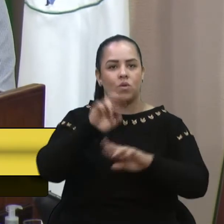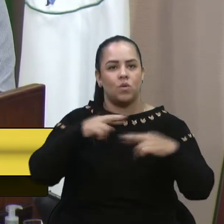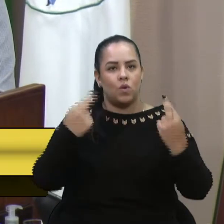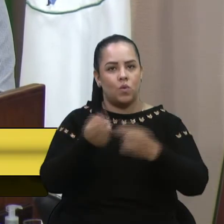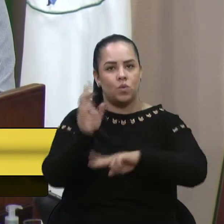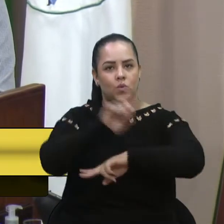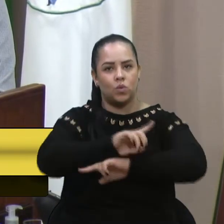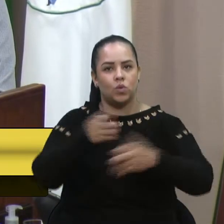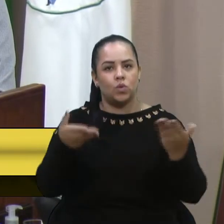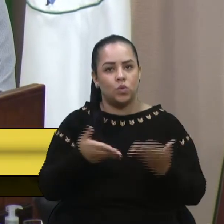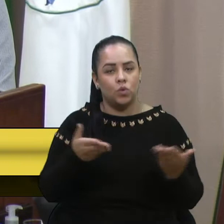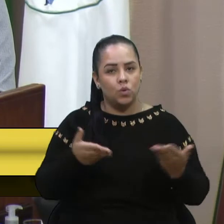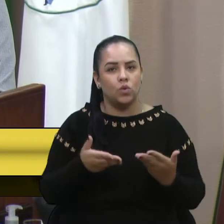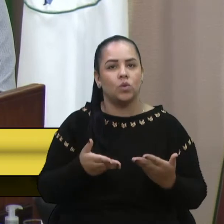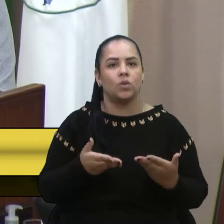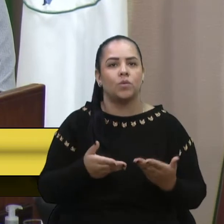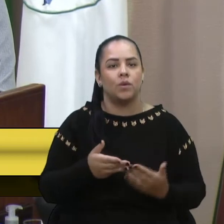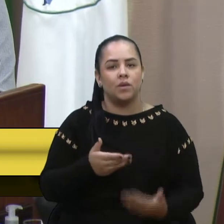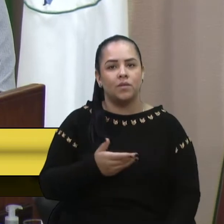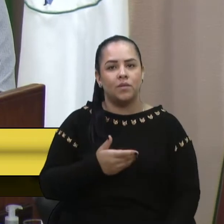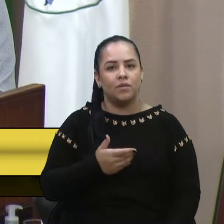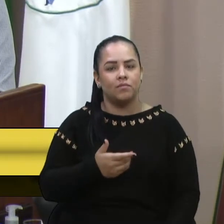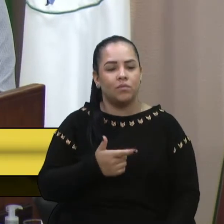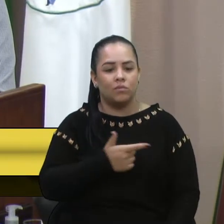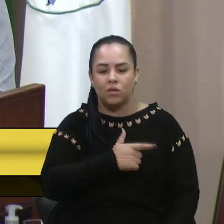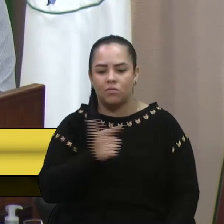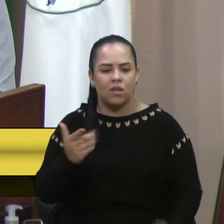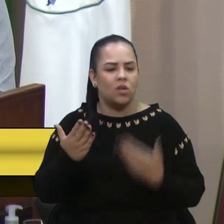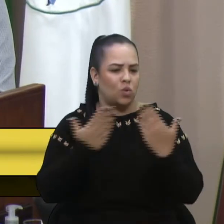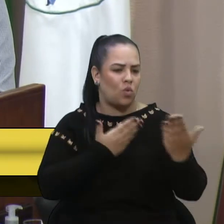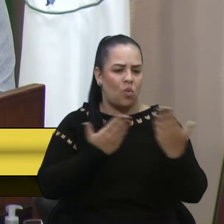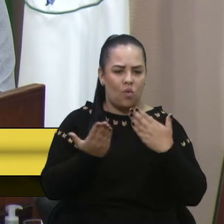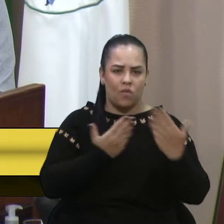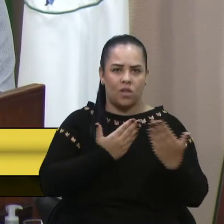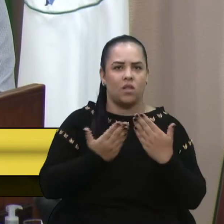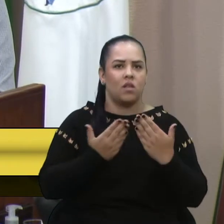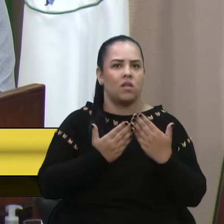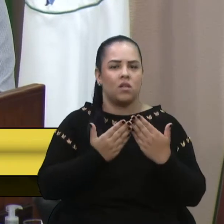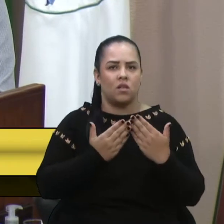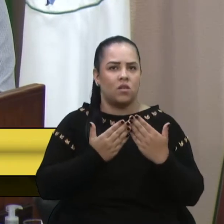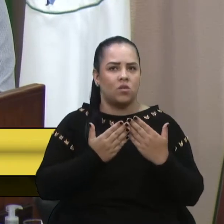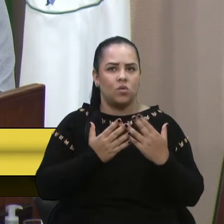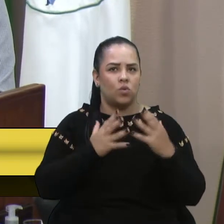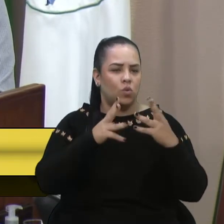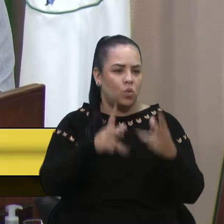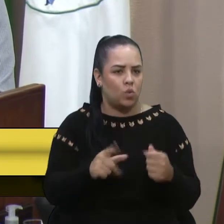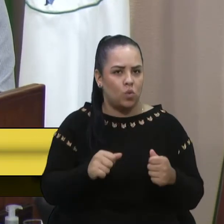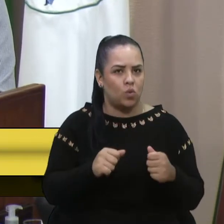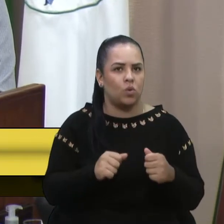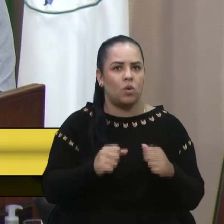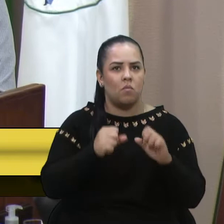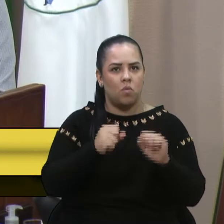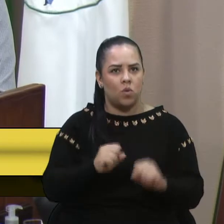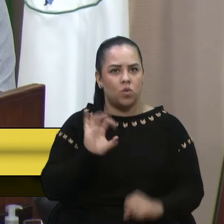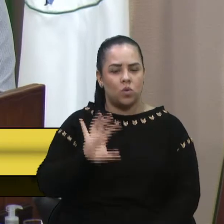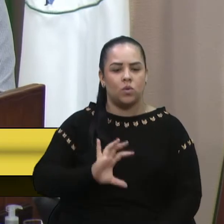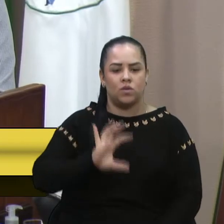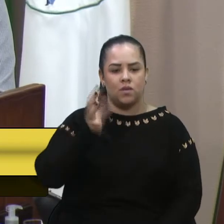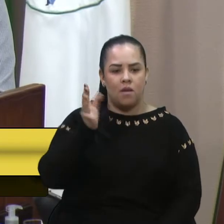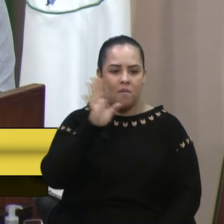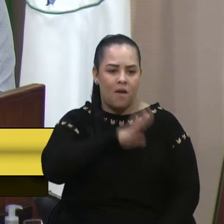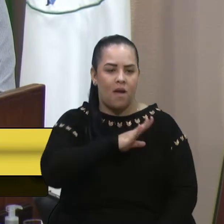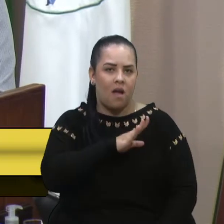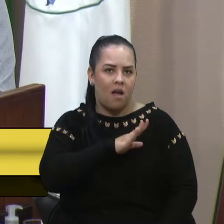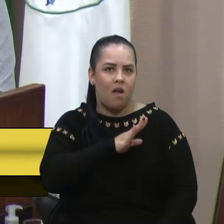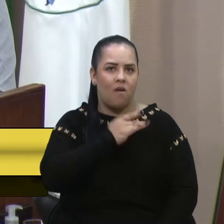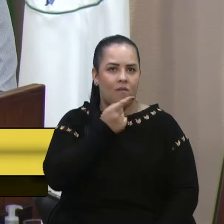senhoria, a fim de que não restam dúvidas ou eventuais manifestações contrárias que possam trazer constrangimentos à relação